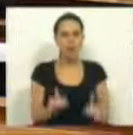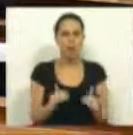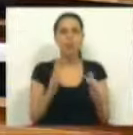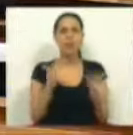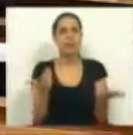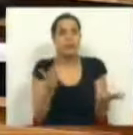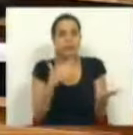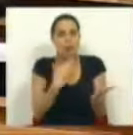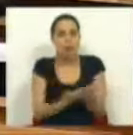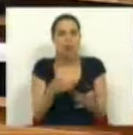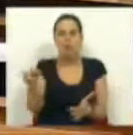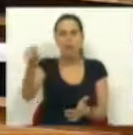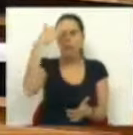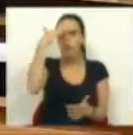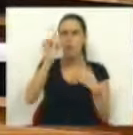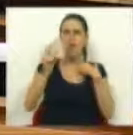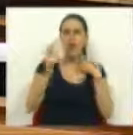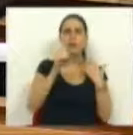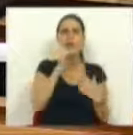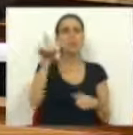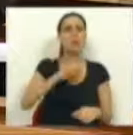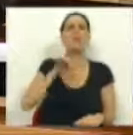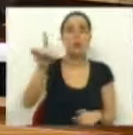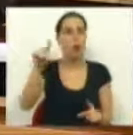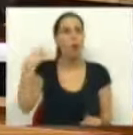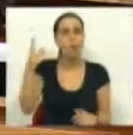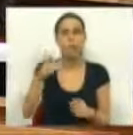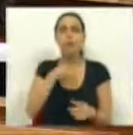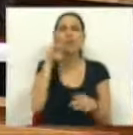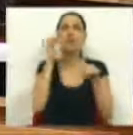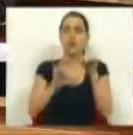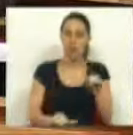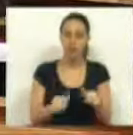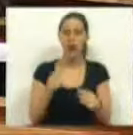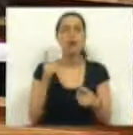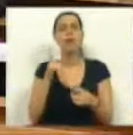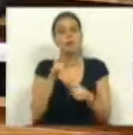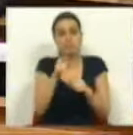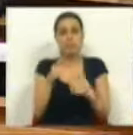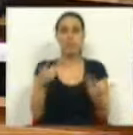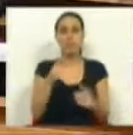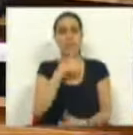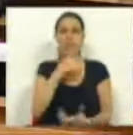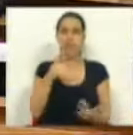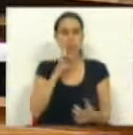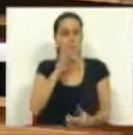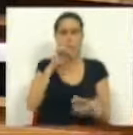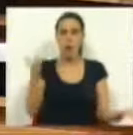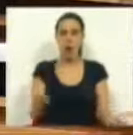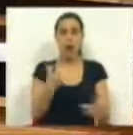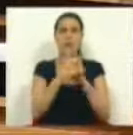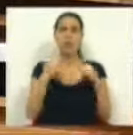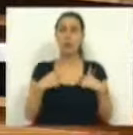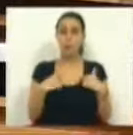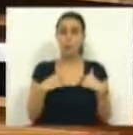mundo, a decidir reduzir essa oferta. Os senhores não acham que, se calhar, são os senhores que deveriam justificar o bem-fundado